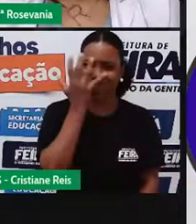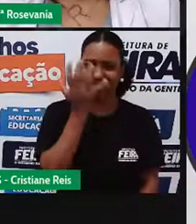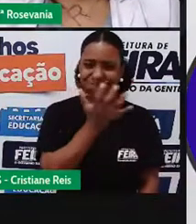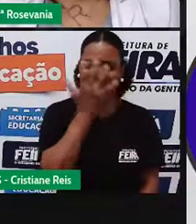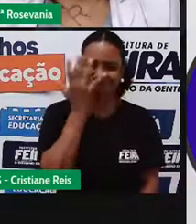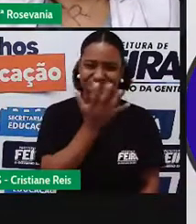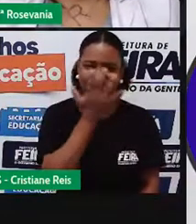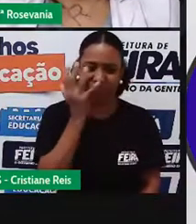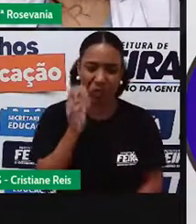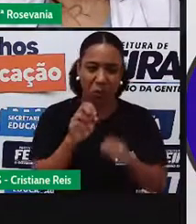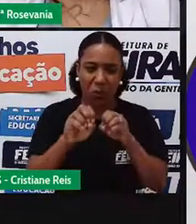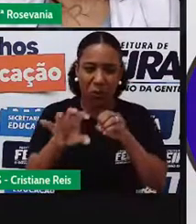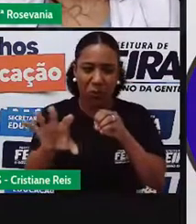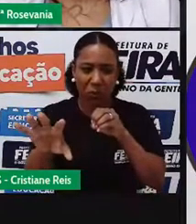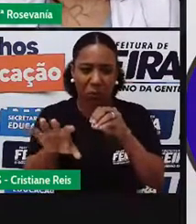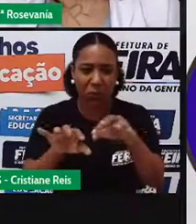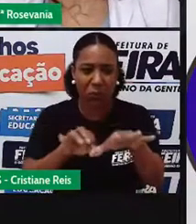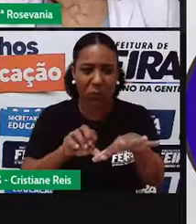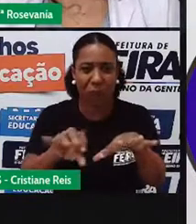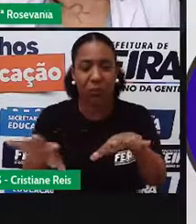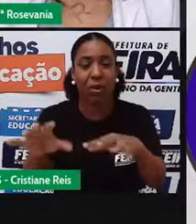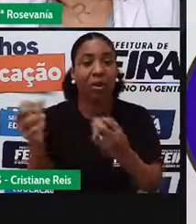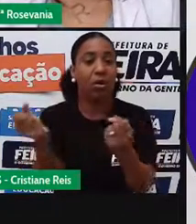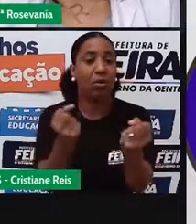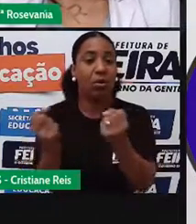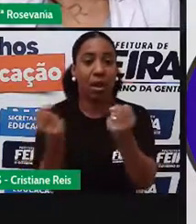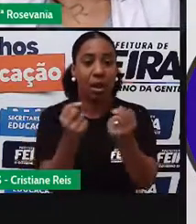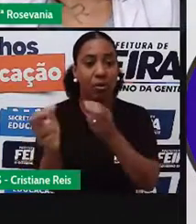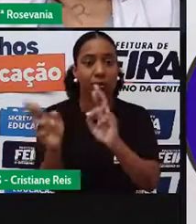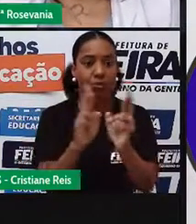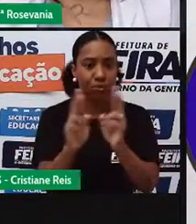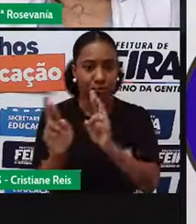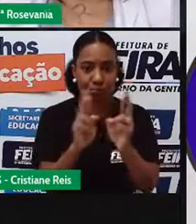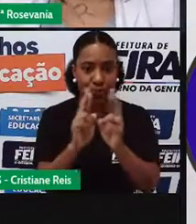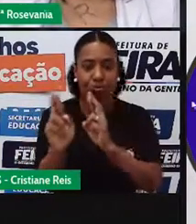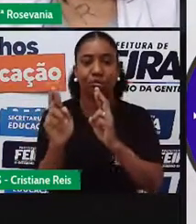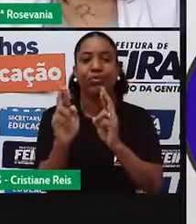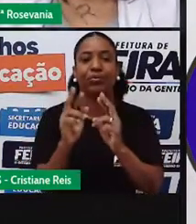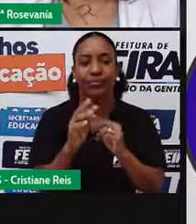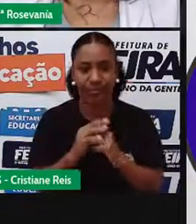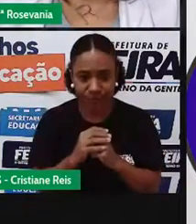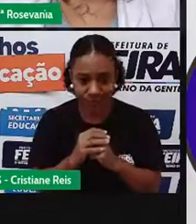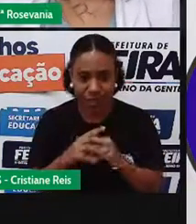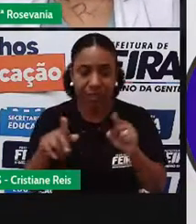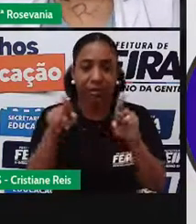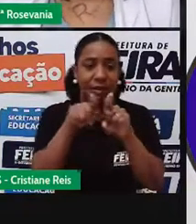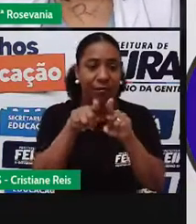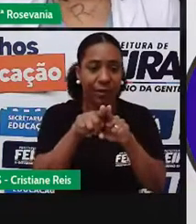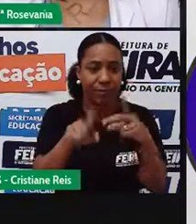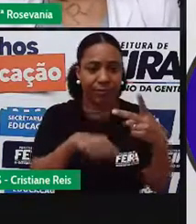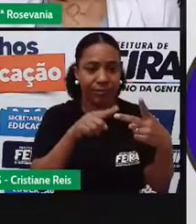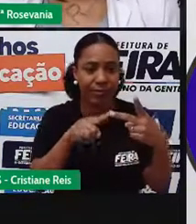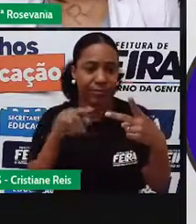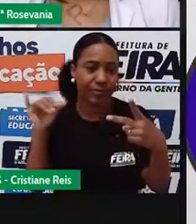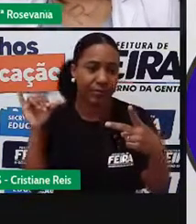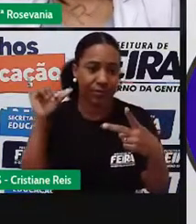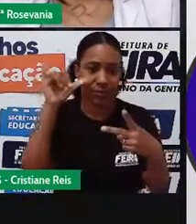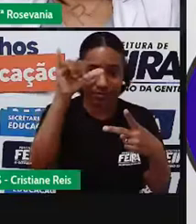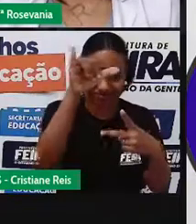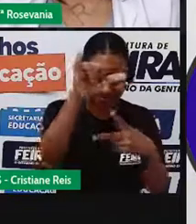pelos carros, né, pelos transportes rodoviários. Depois, a gente vem seguindo aí dos transportes aéreos, os transportes